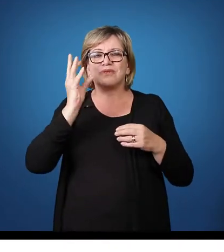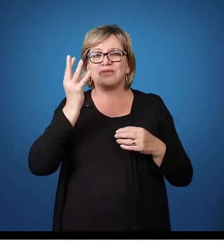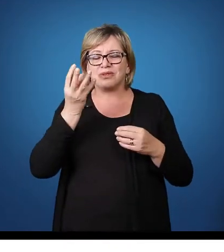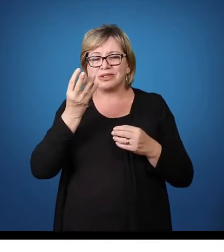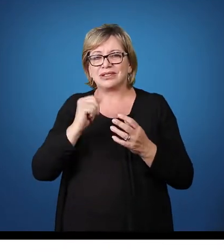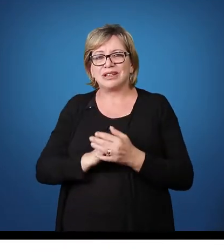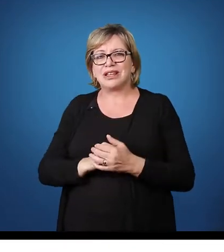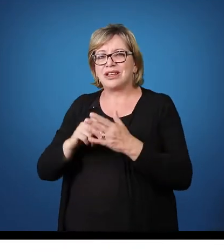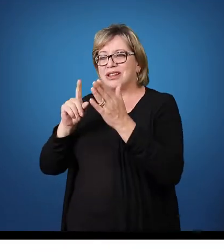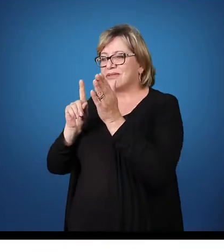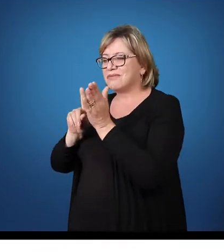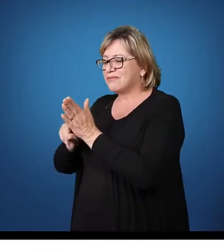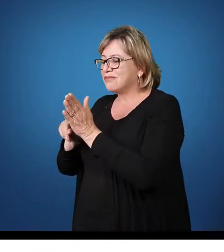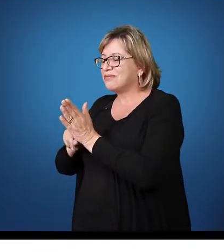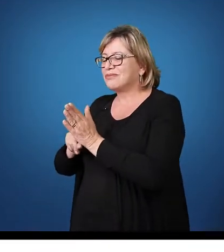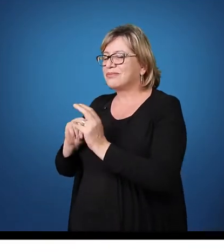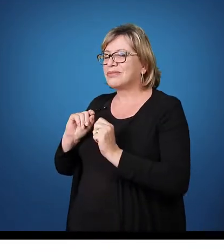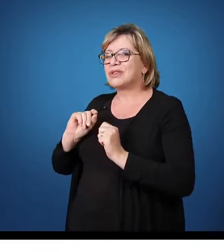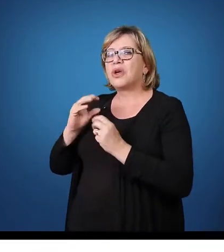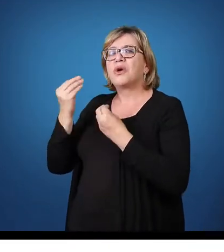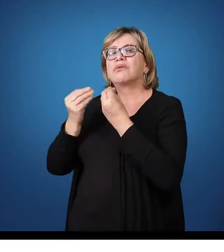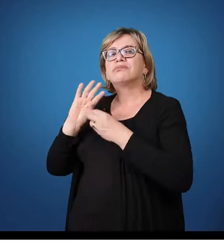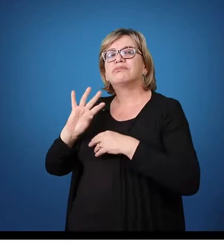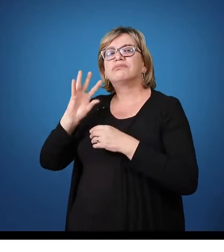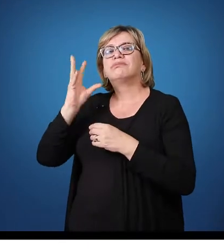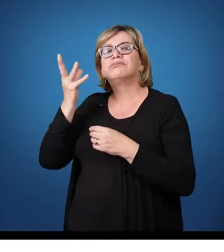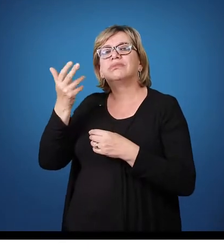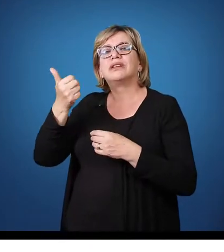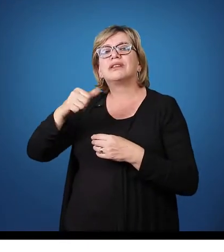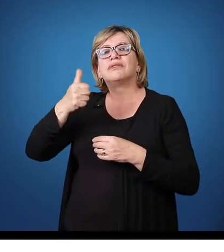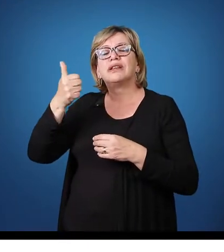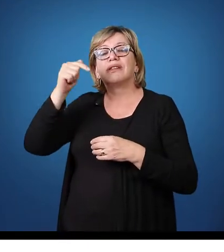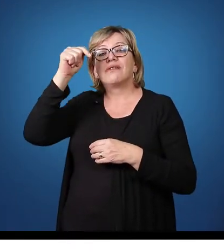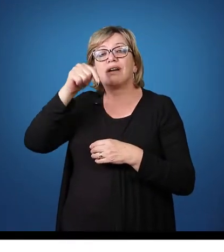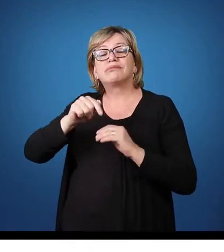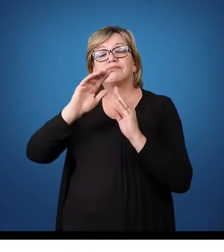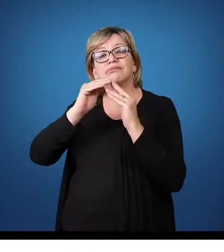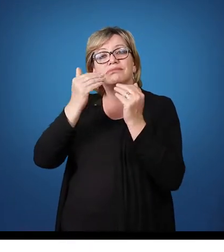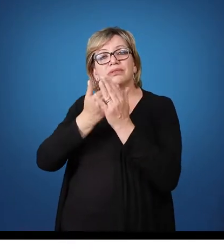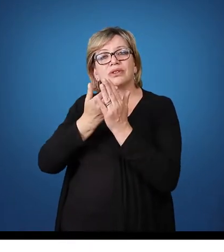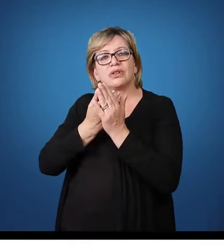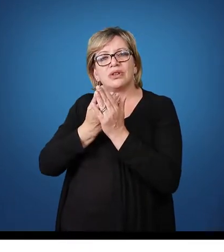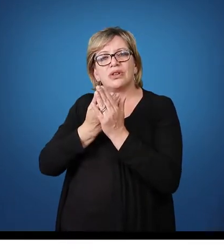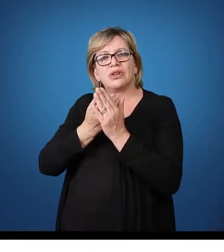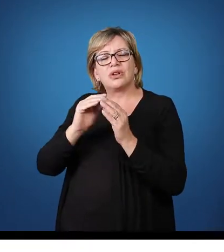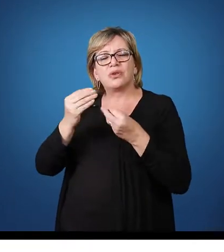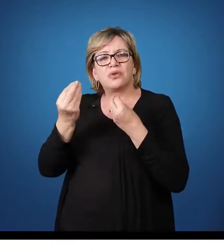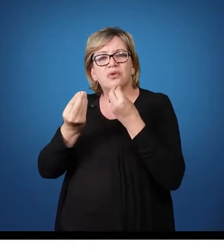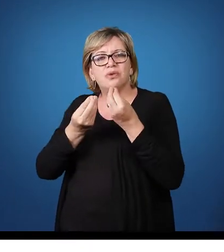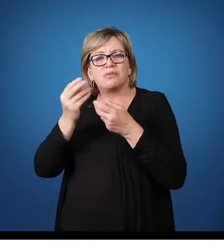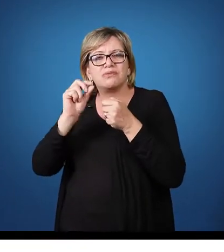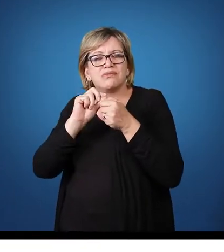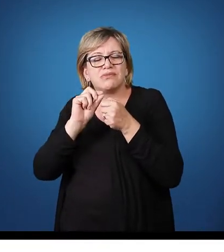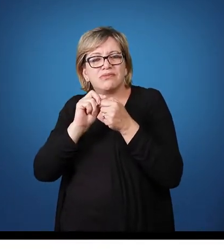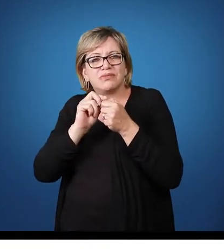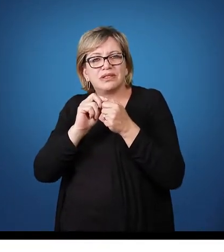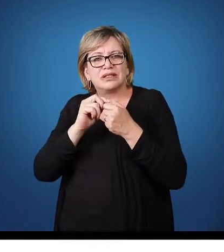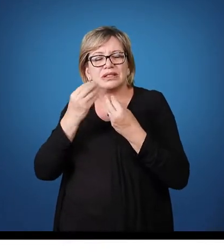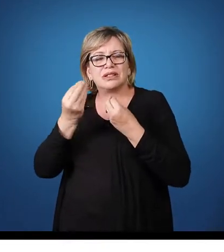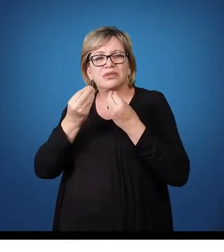Coordenadora, como ocorre a avaliação na escola? Como isso é organizado? Que tipos de avaliação são desenvolvidas?